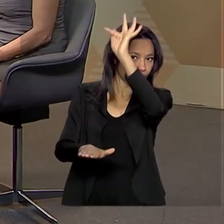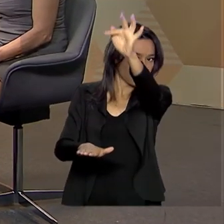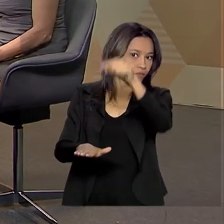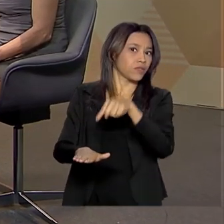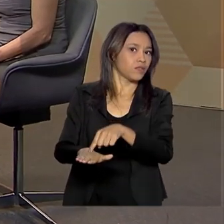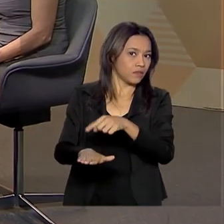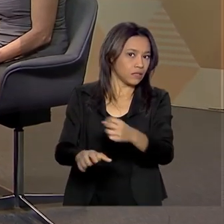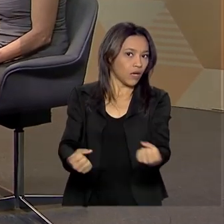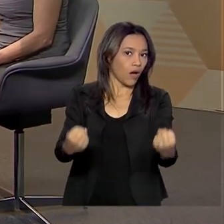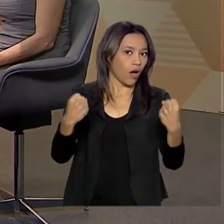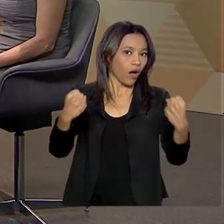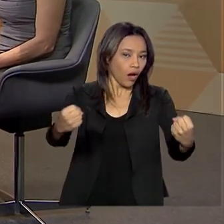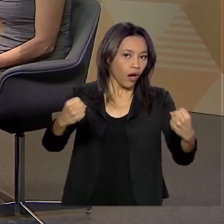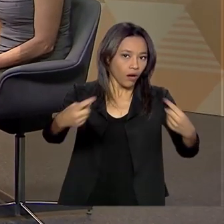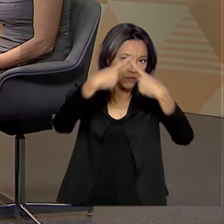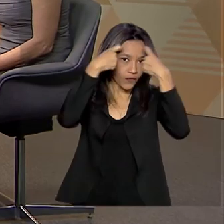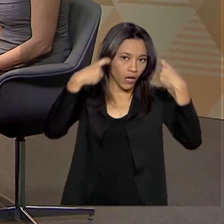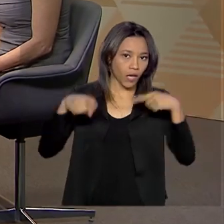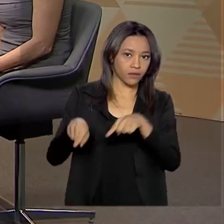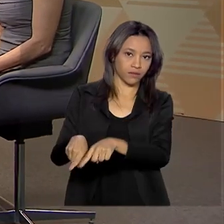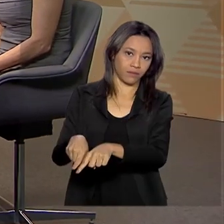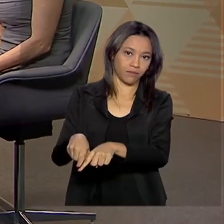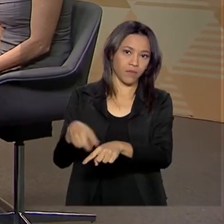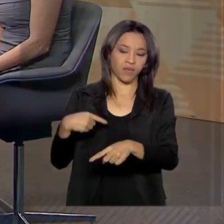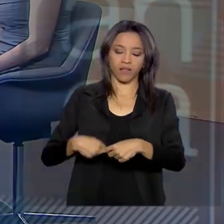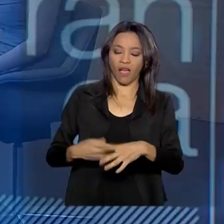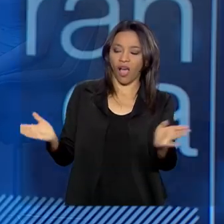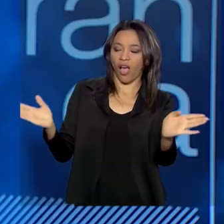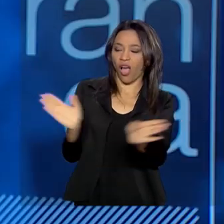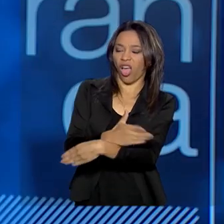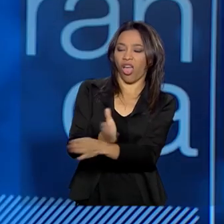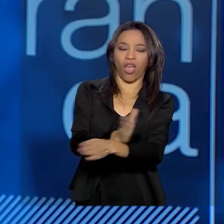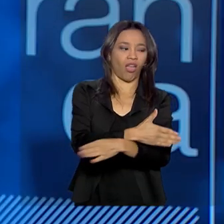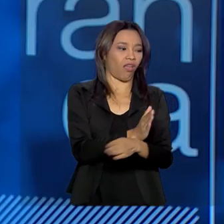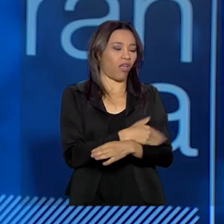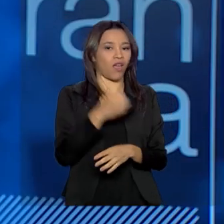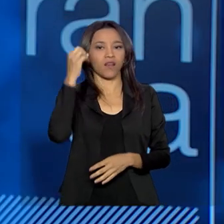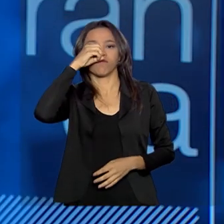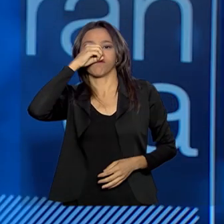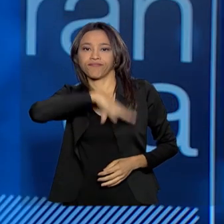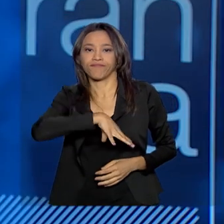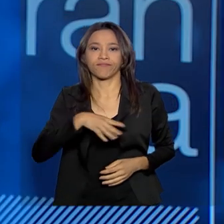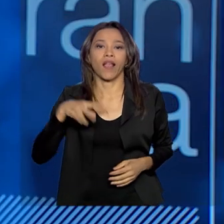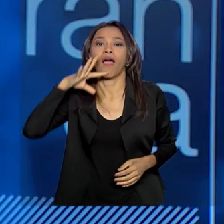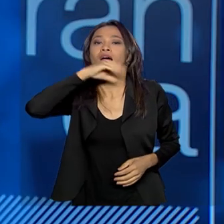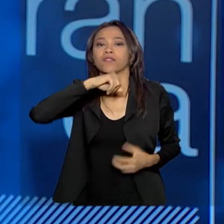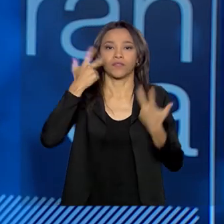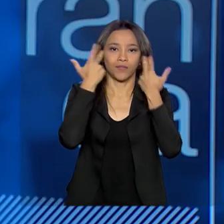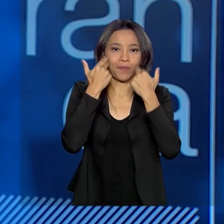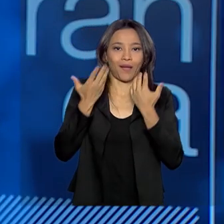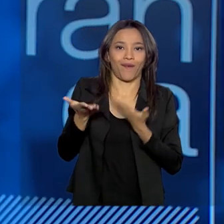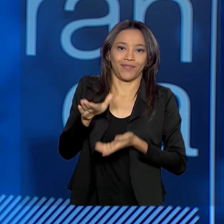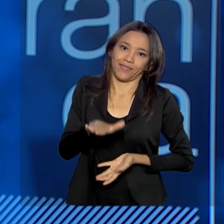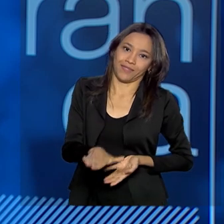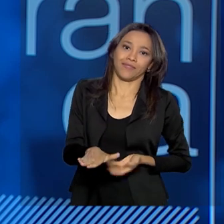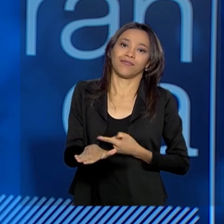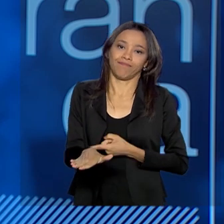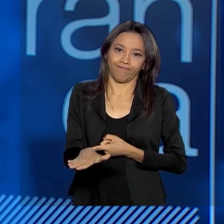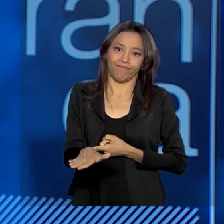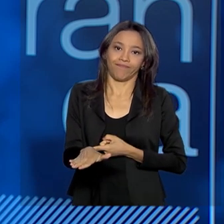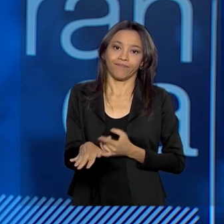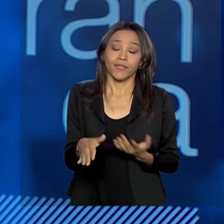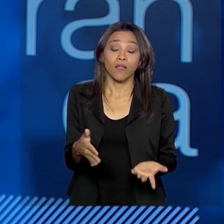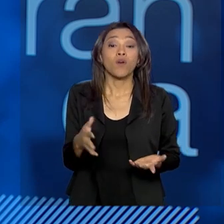porque ela banaliza a situação de violência. Então, quando nós falamos